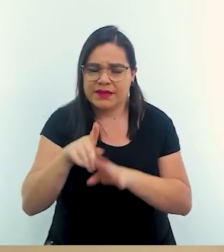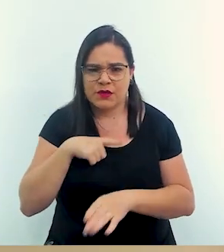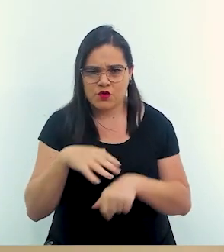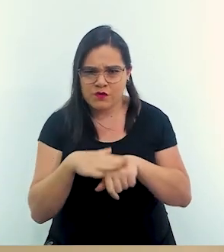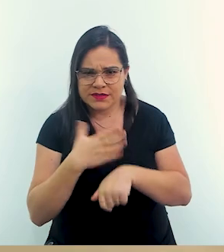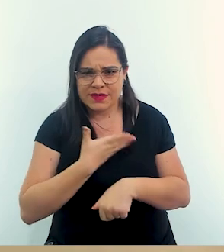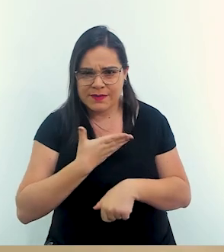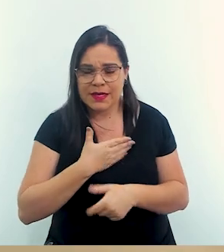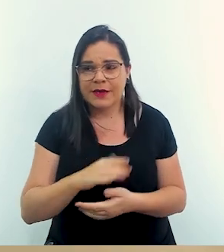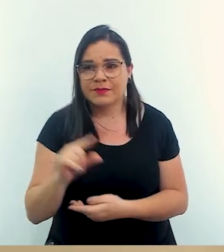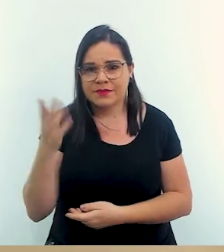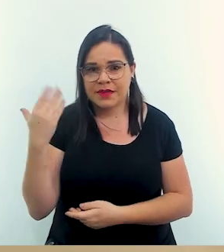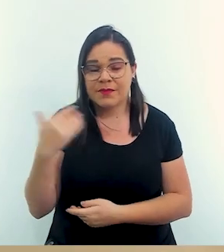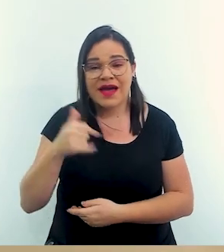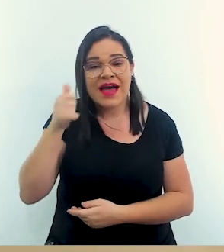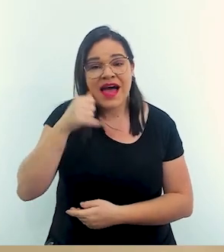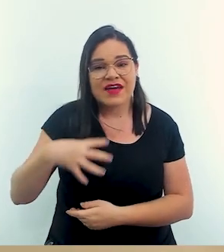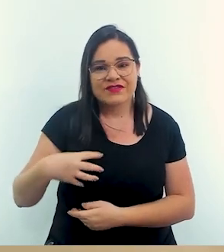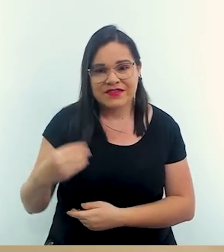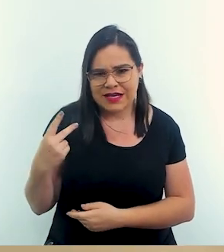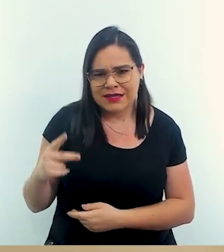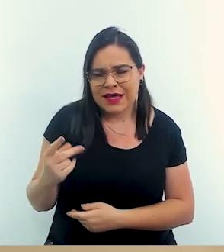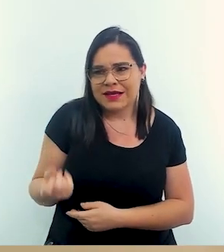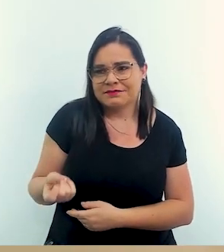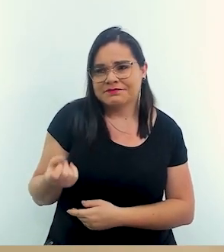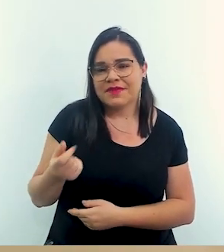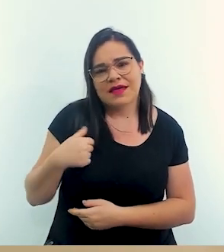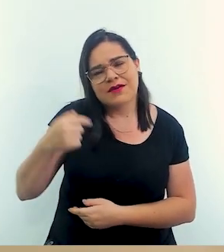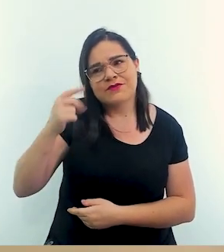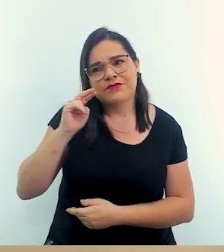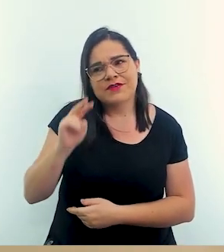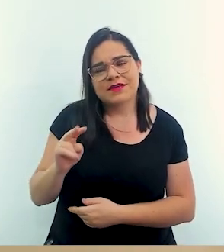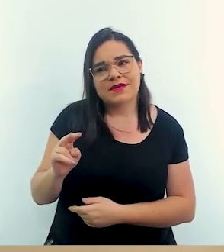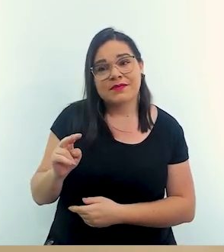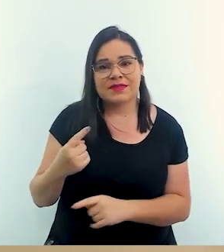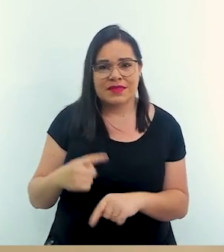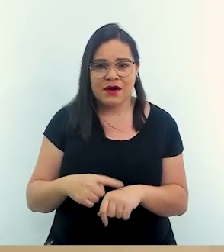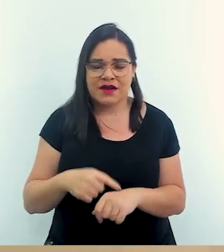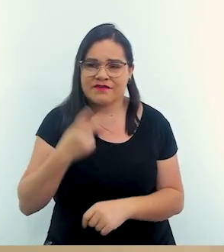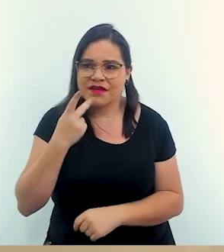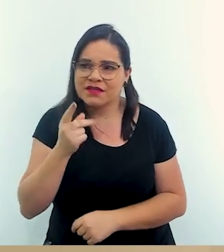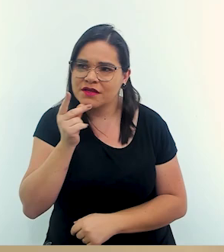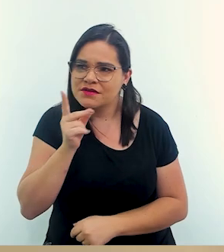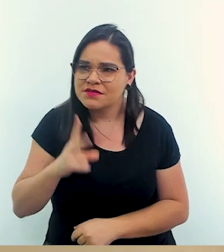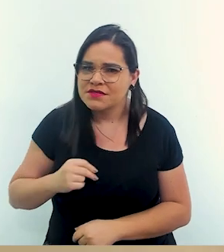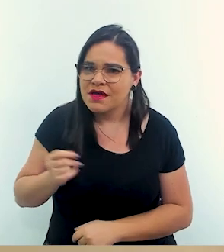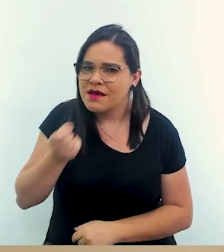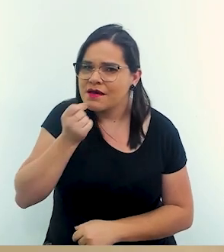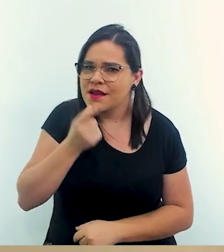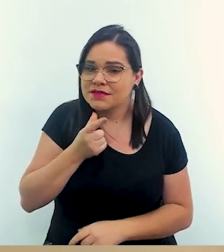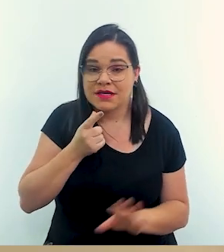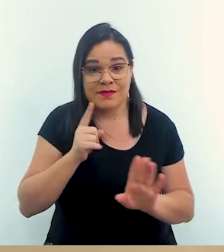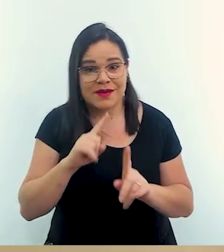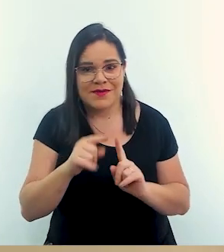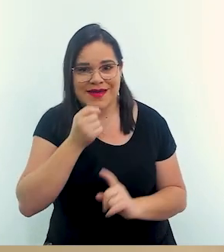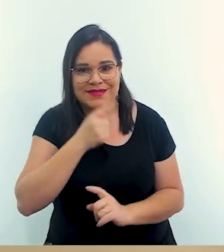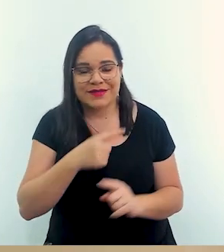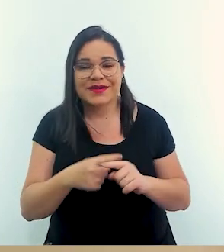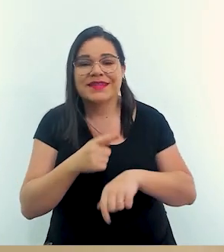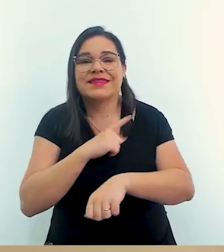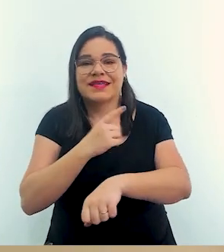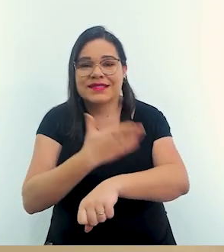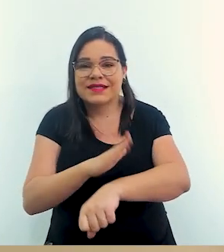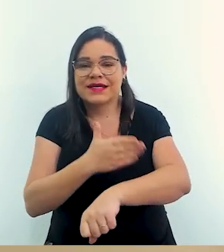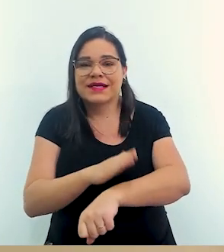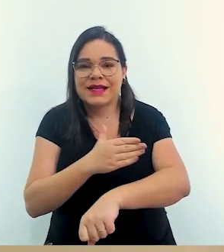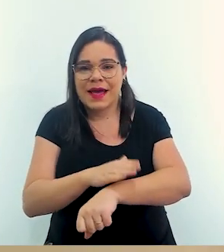com uma amiga recentemente e a filha dela eu achei até a gente na hora foi engraçado mas nem é porque eles